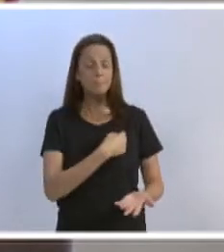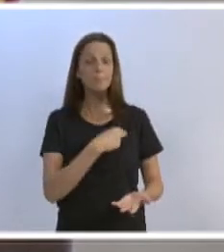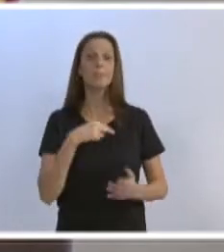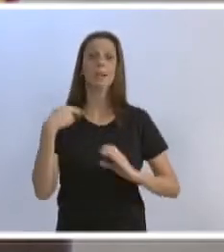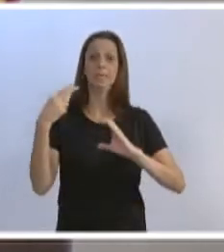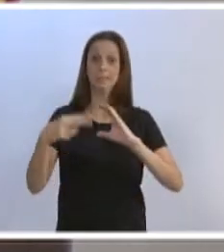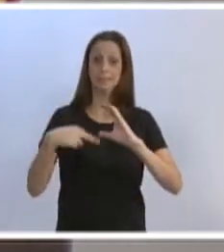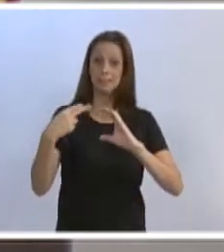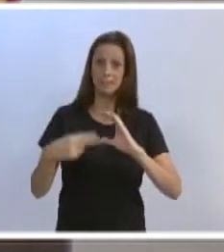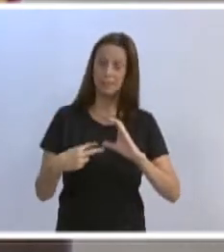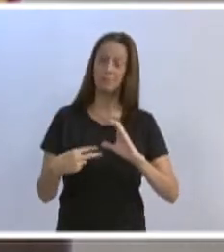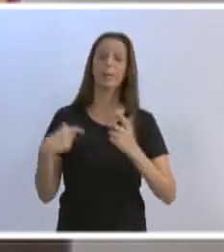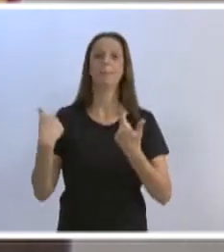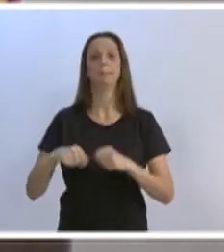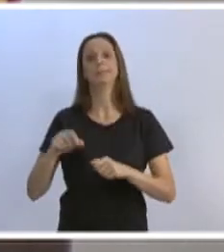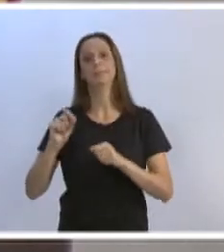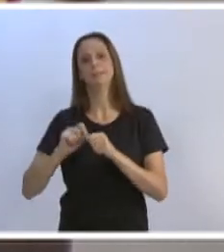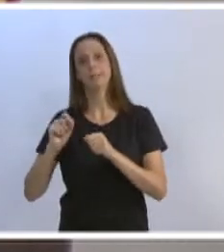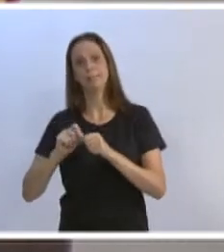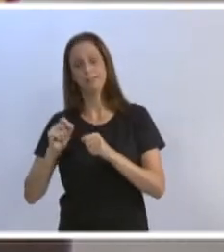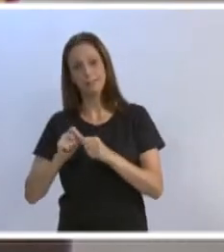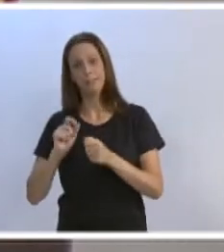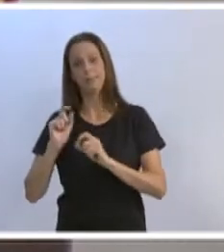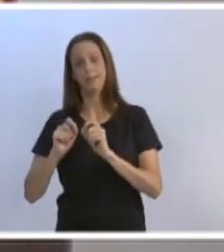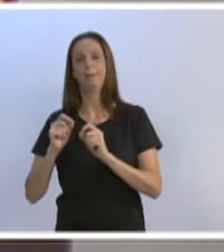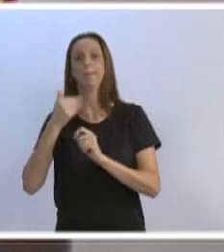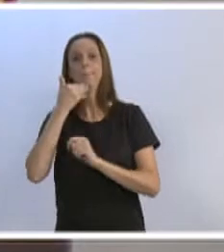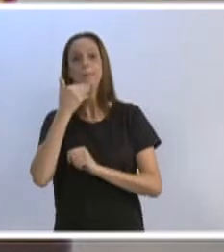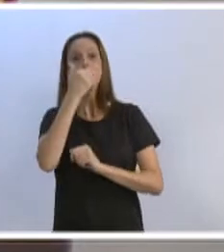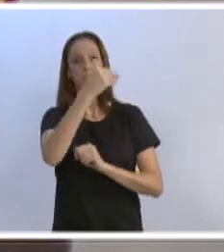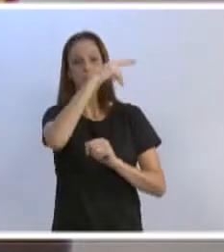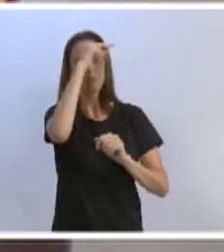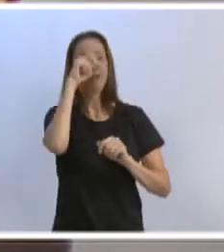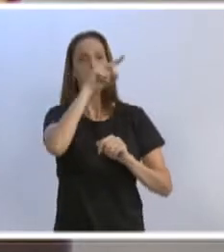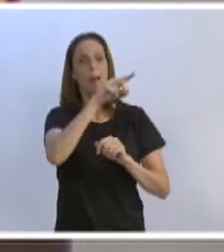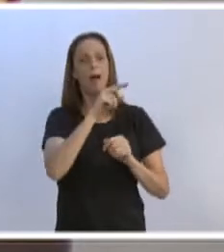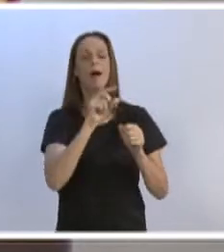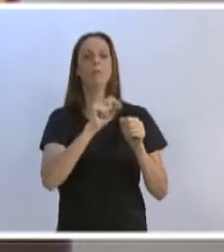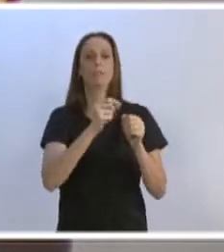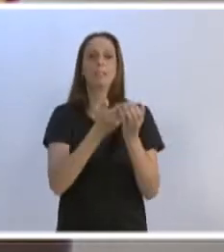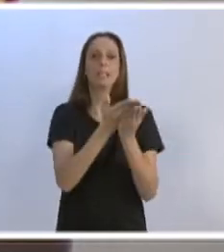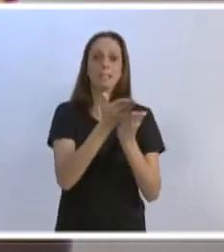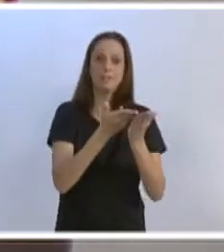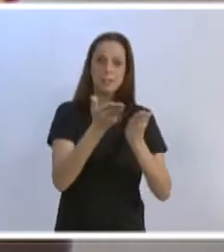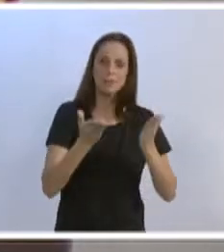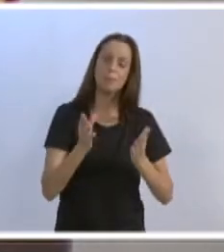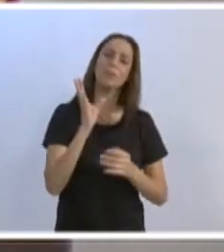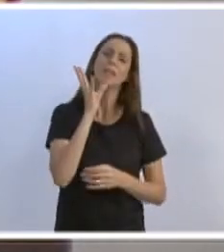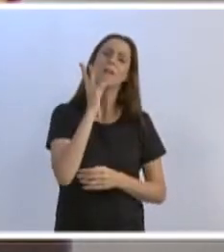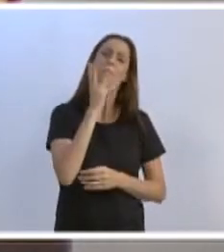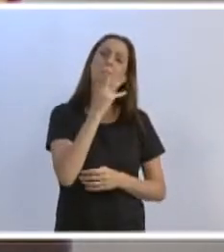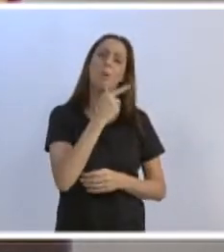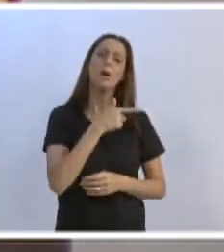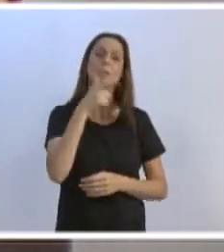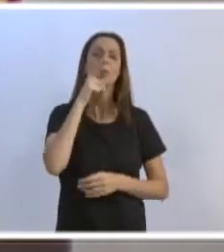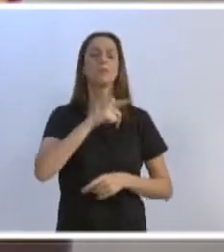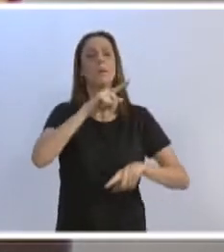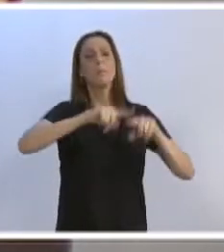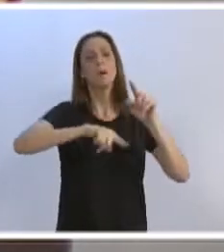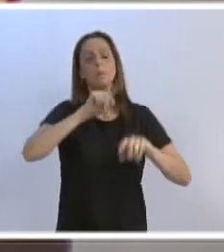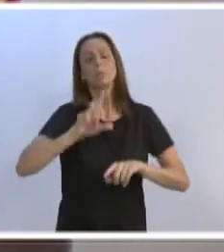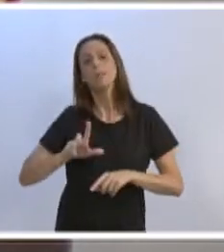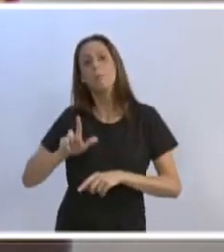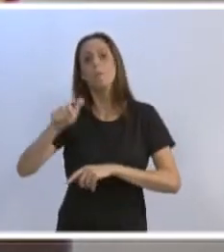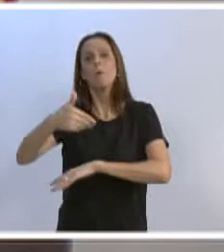licitar, ele vai passar para um departamento para depois poder estar fazendo esse trabalho. E muitas vezes a sociedade não entende isso, vereador Silvio Zimmermann.